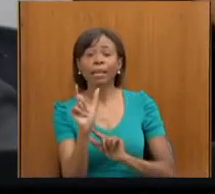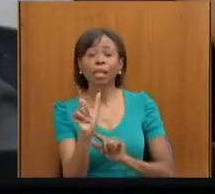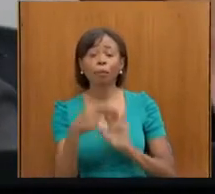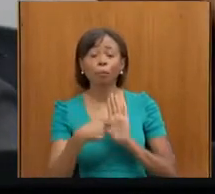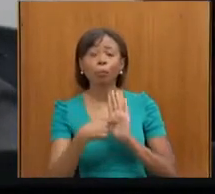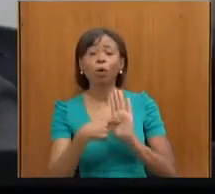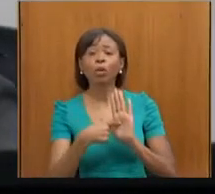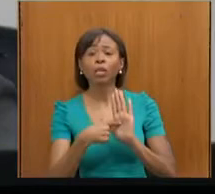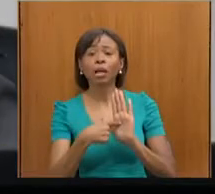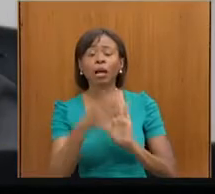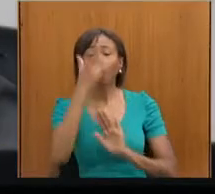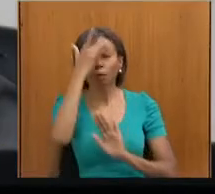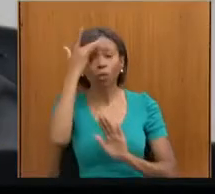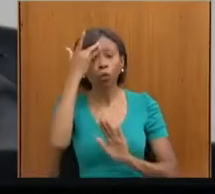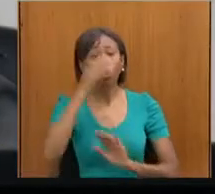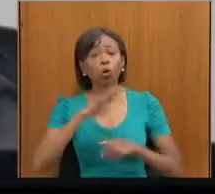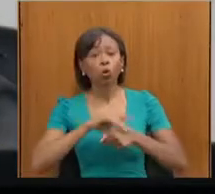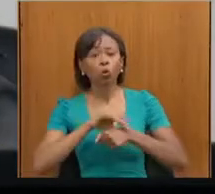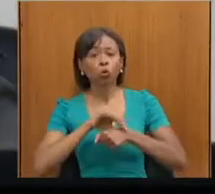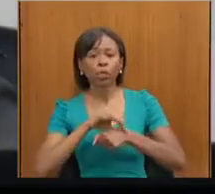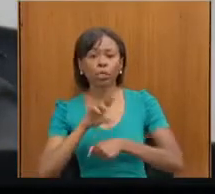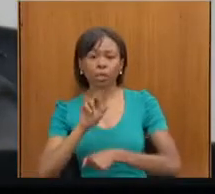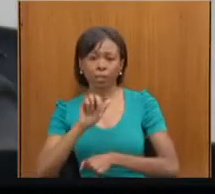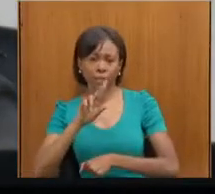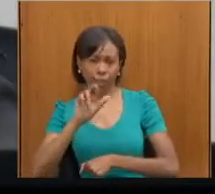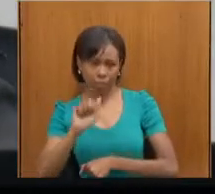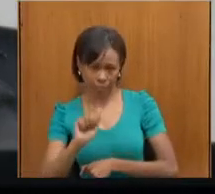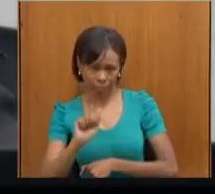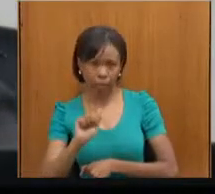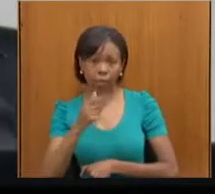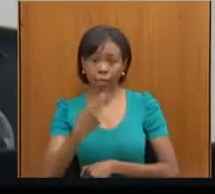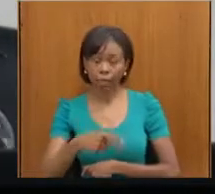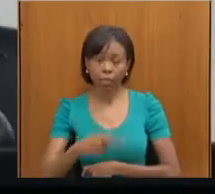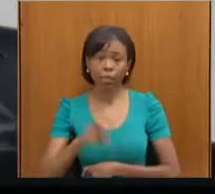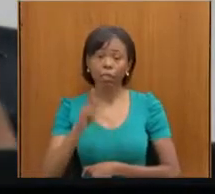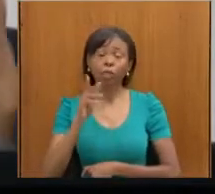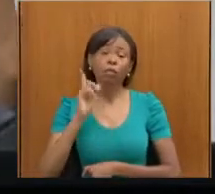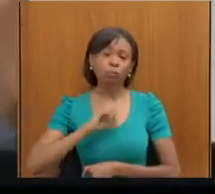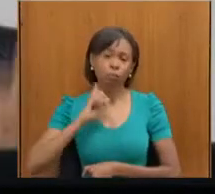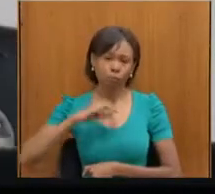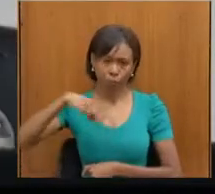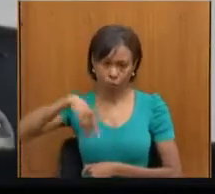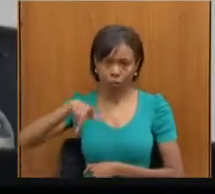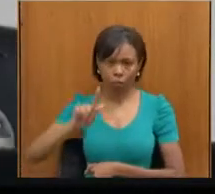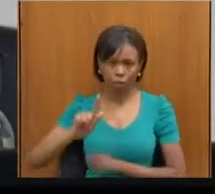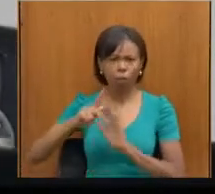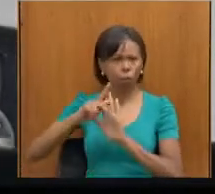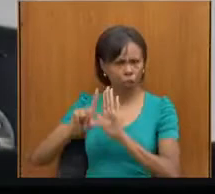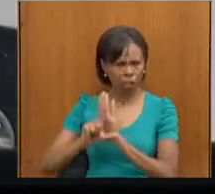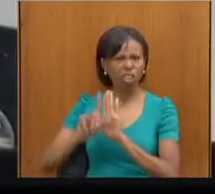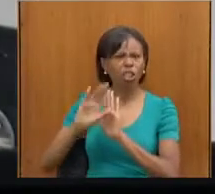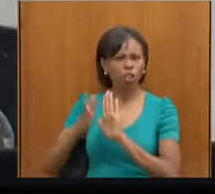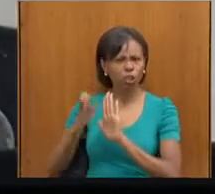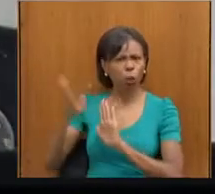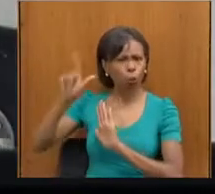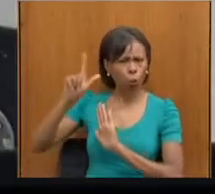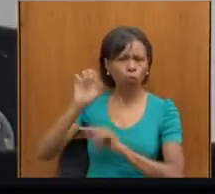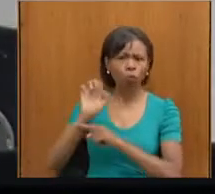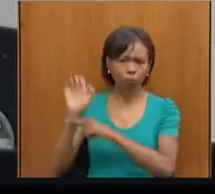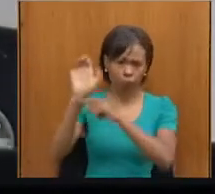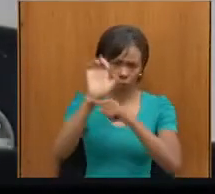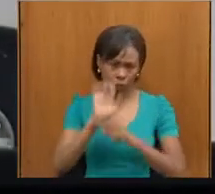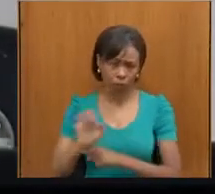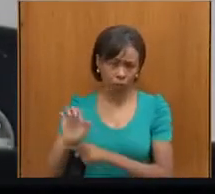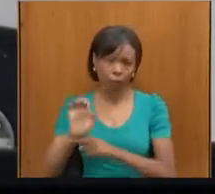CIP-DR, no âmbito do Estado de Minas Gerais, projeto de lei que já havia sido apresentado em outros estados e que em